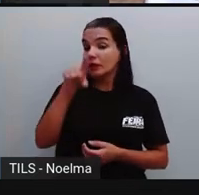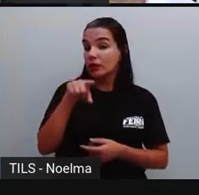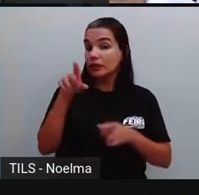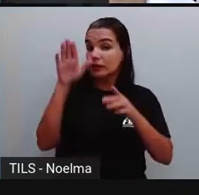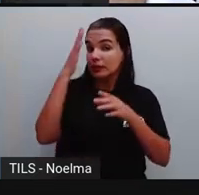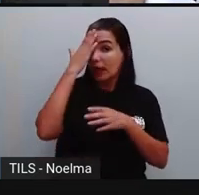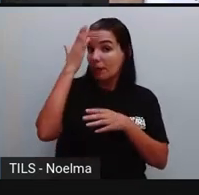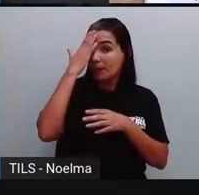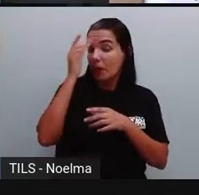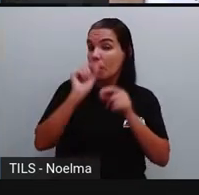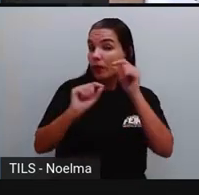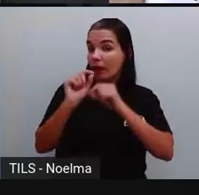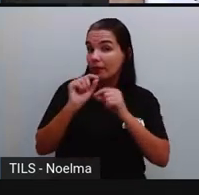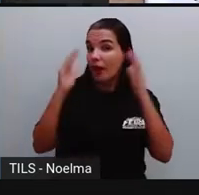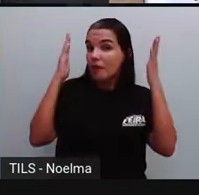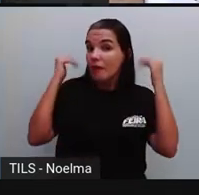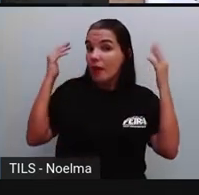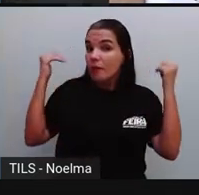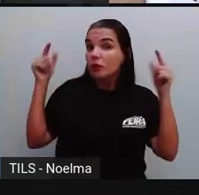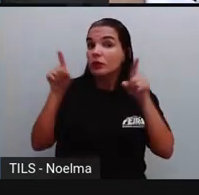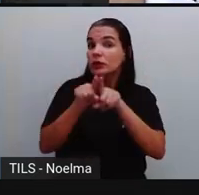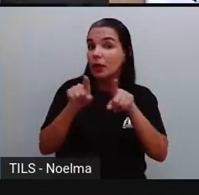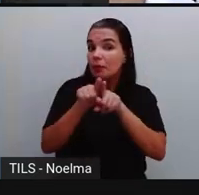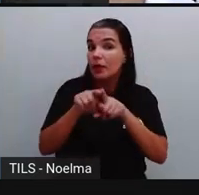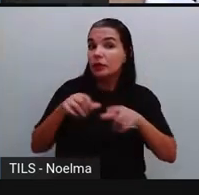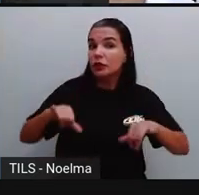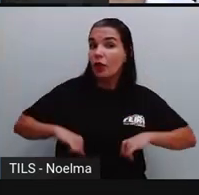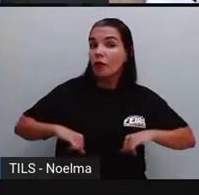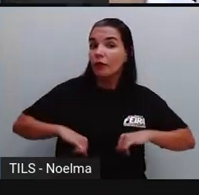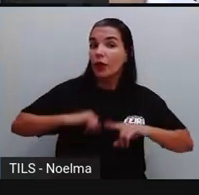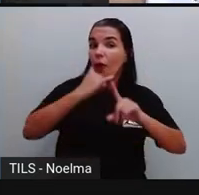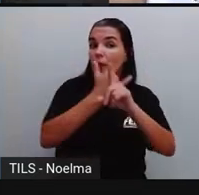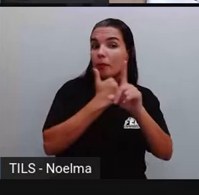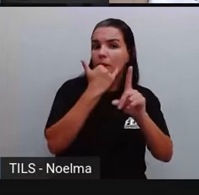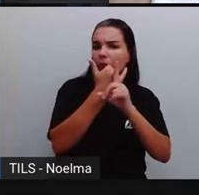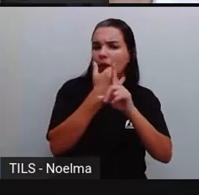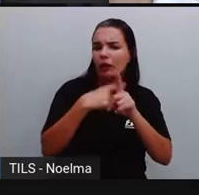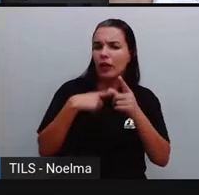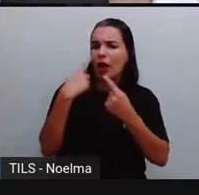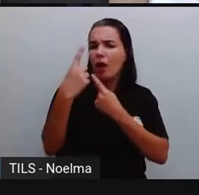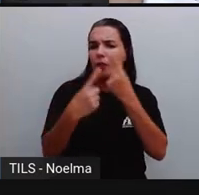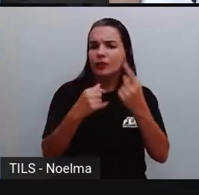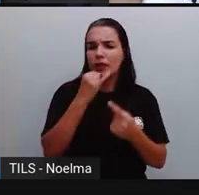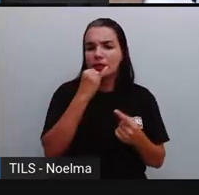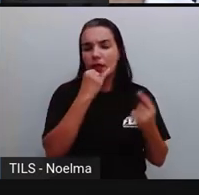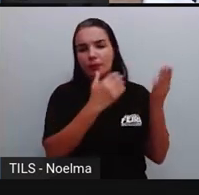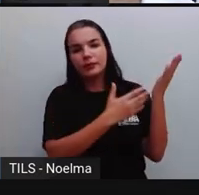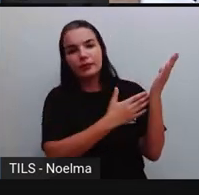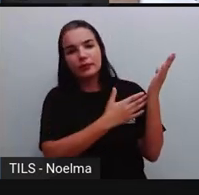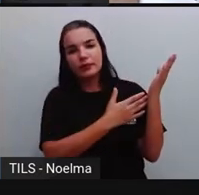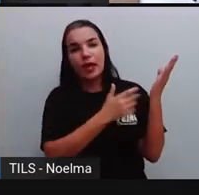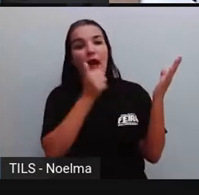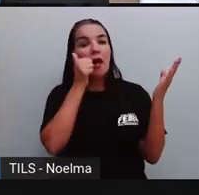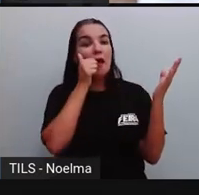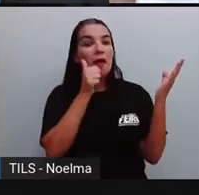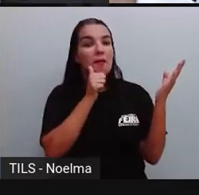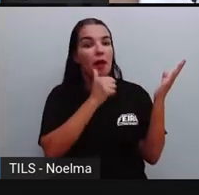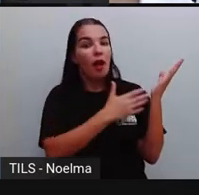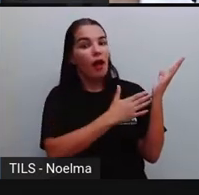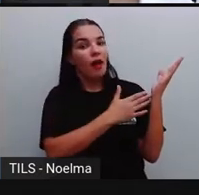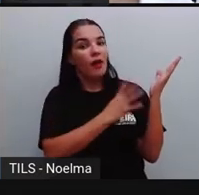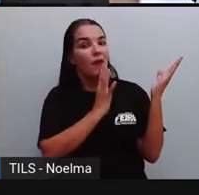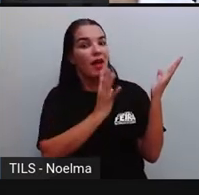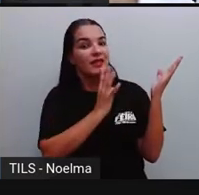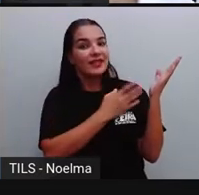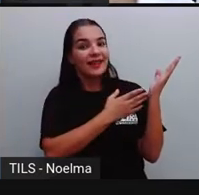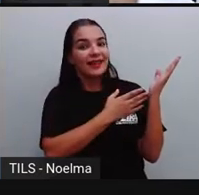famosos também sofreram bullying? Então, olha lá, ó, a Pró trouxe aqui alguns exemplos, ó. Quem conhece essa